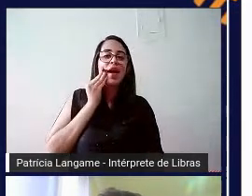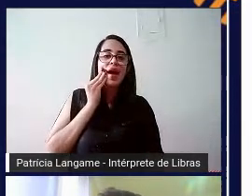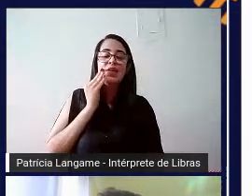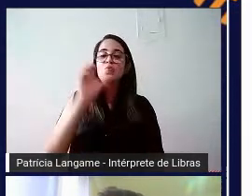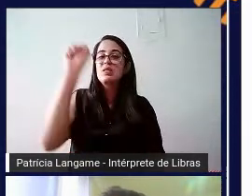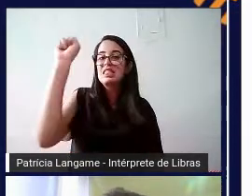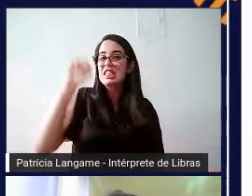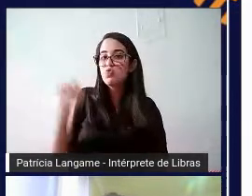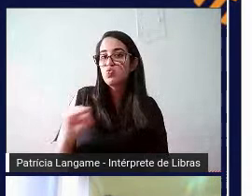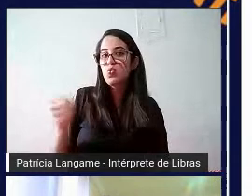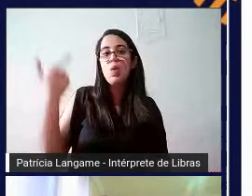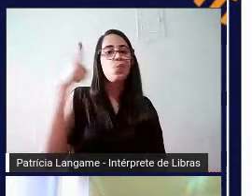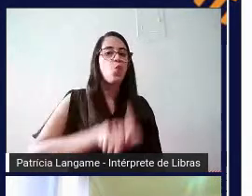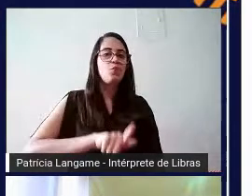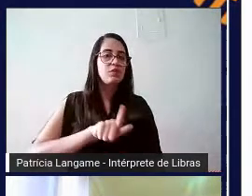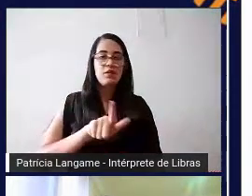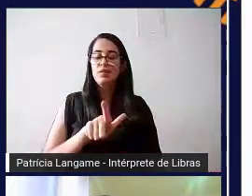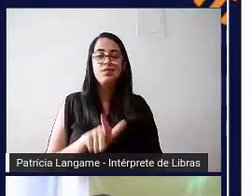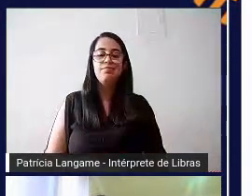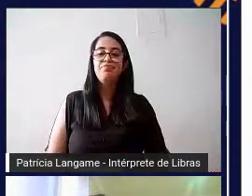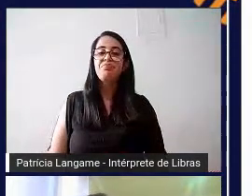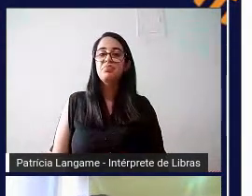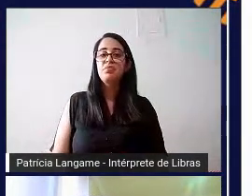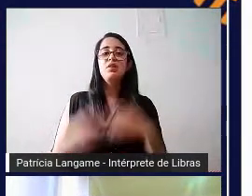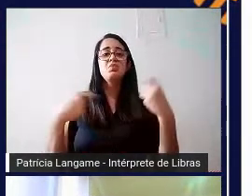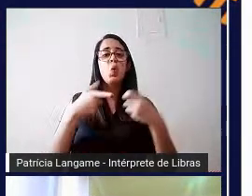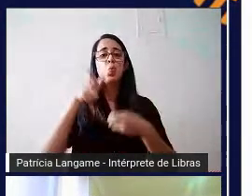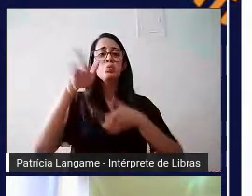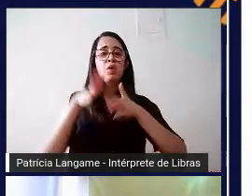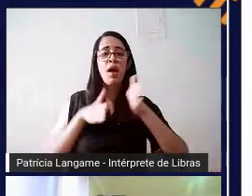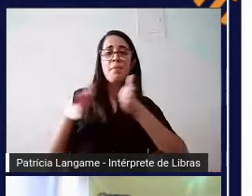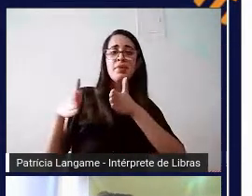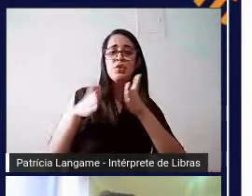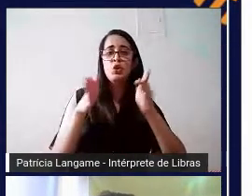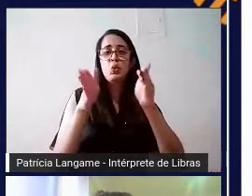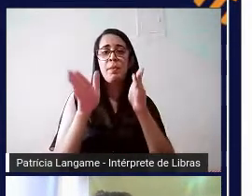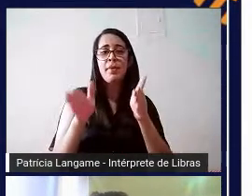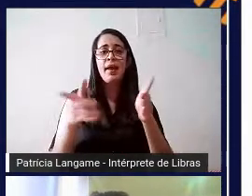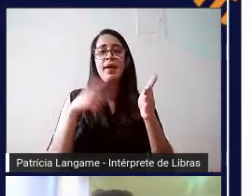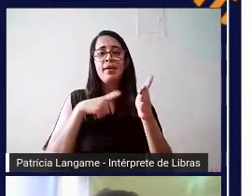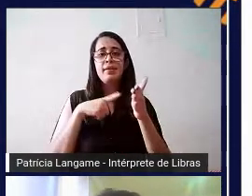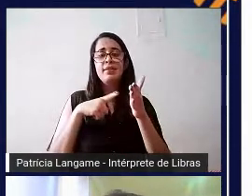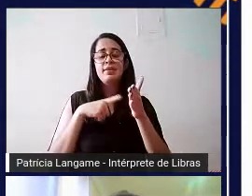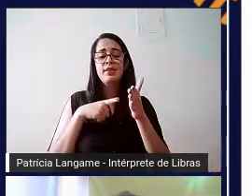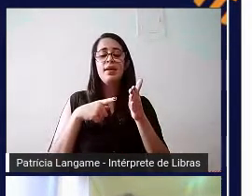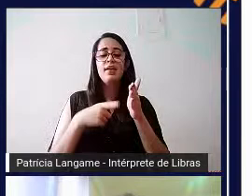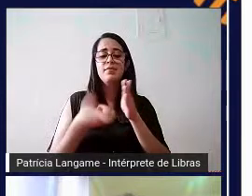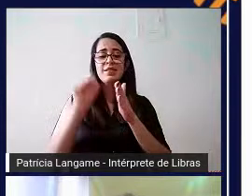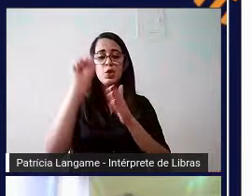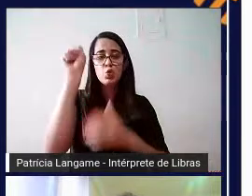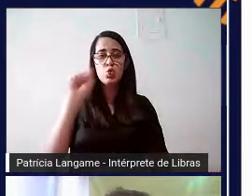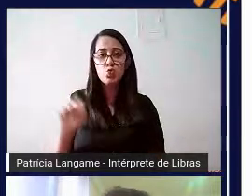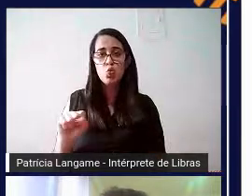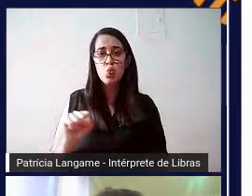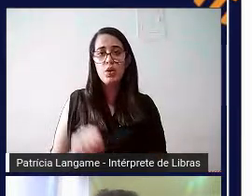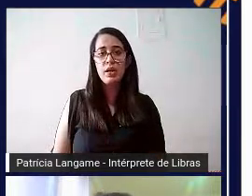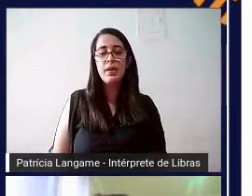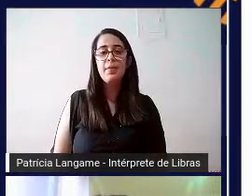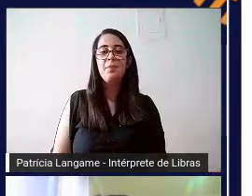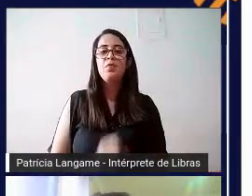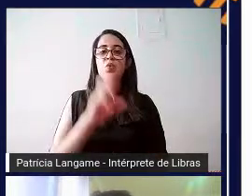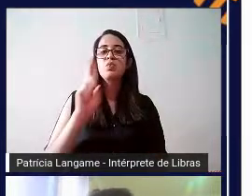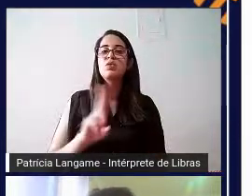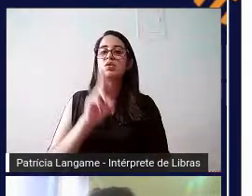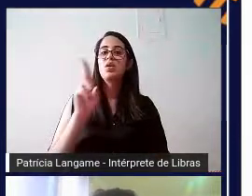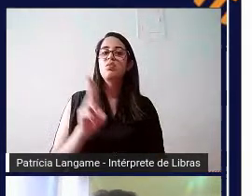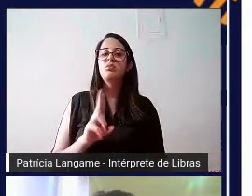e não consegui, não funcionou. Então, deve ter um outro caminho para acessar o TalkBack por um Samsung usando ali uma tecla de